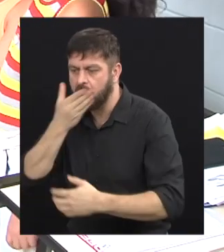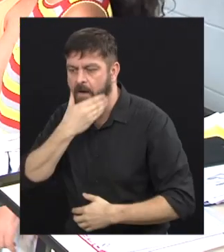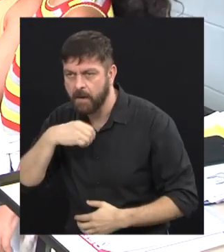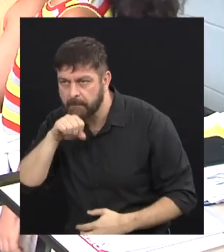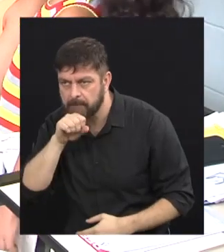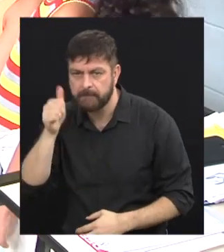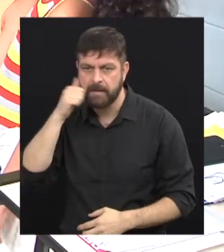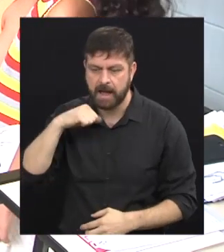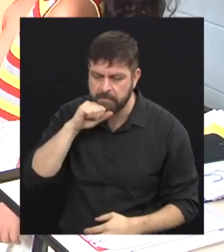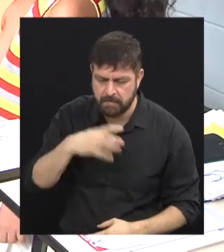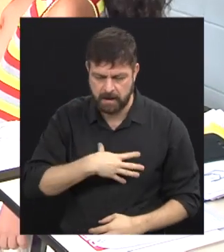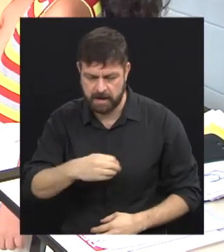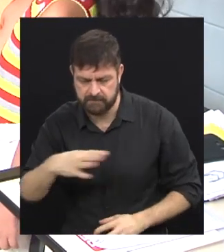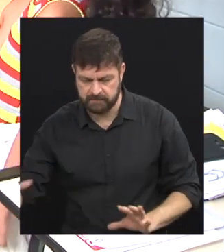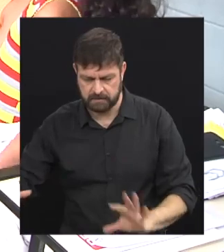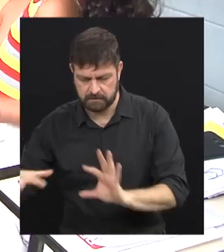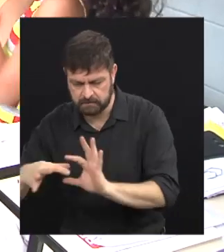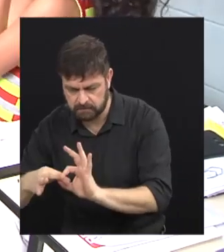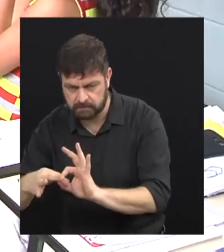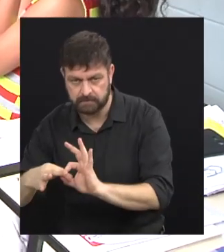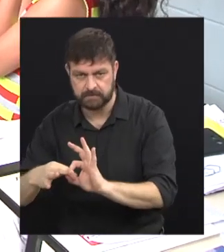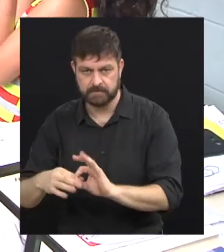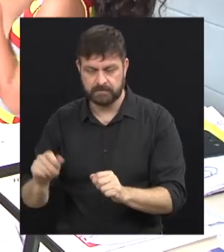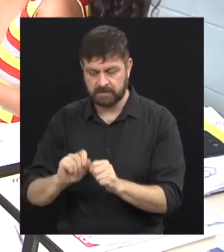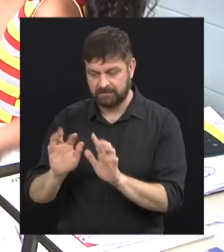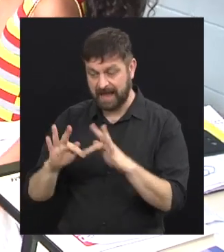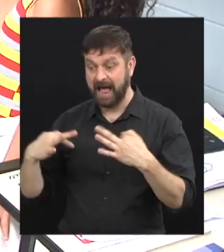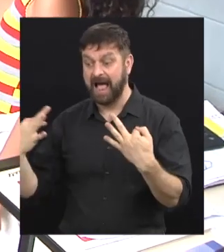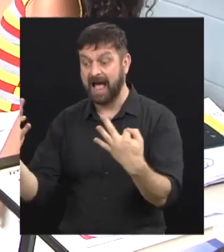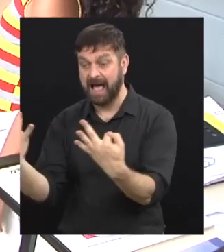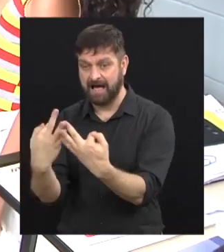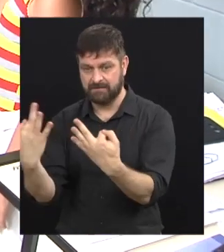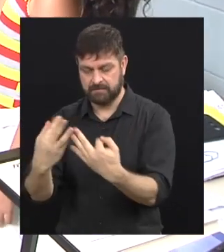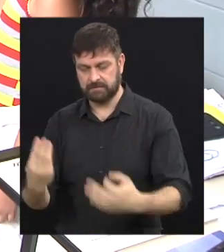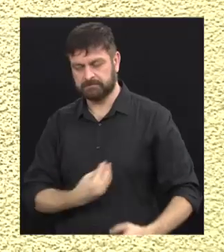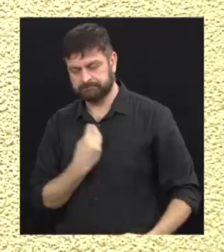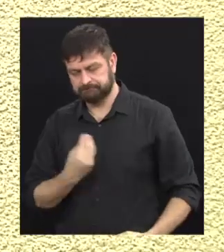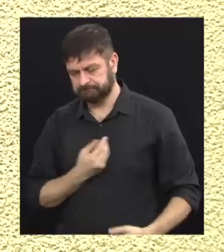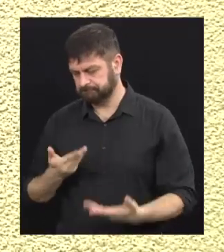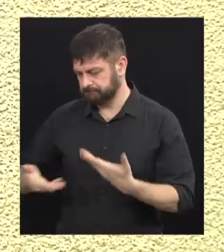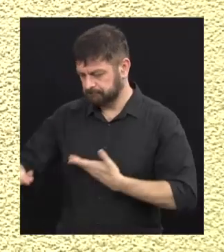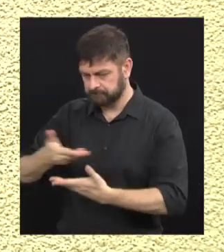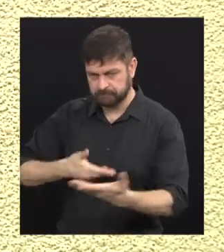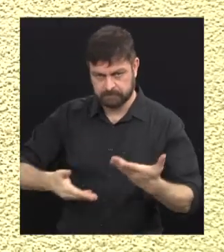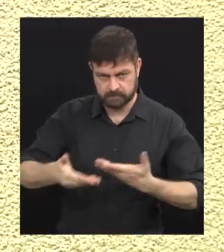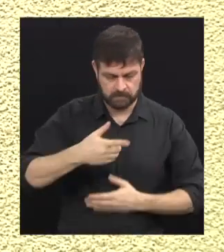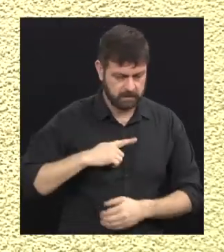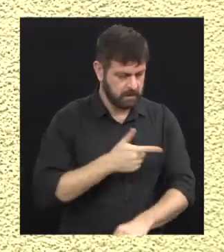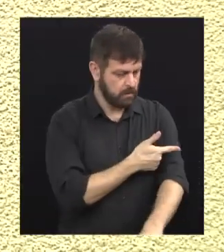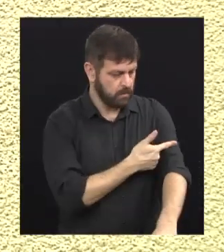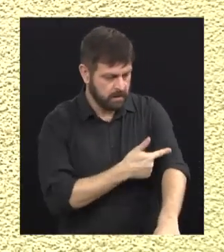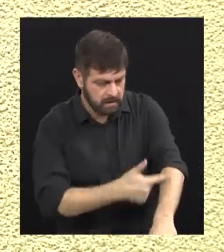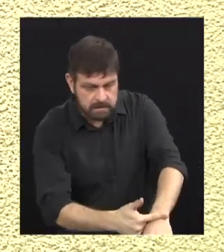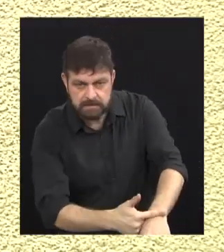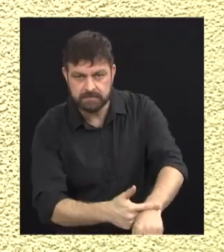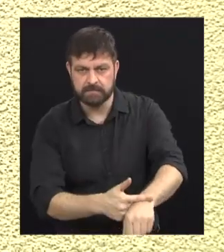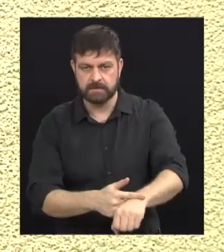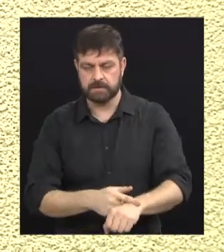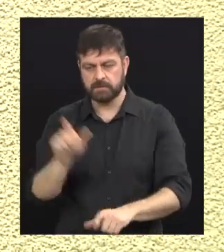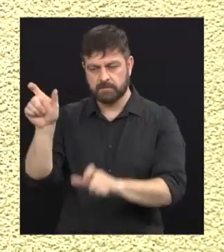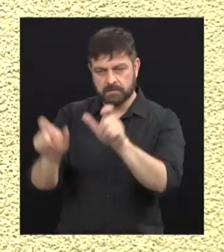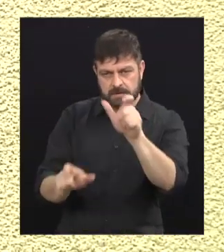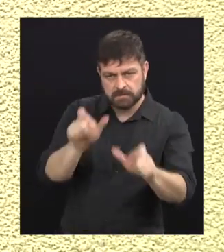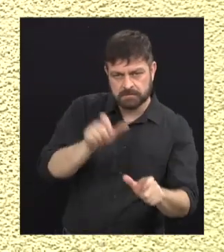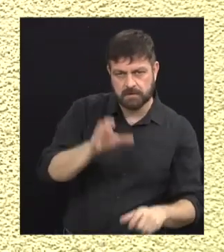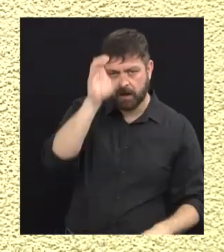e filhos. É uma atividade que envolve família. Envolve família, envolve o teu respeito com as pessoas. É um